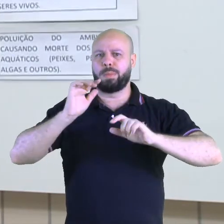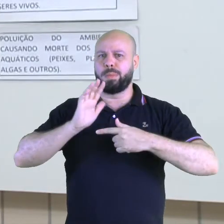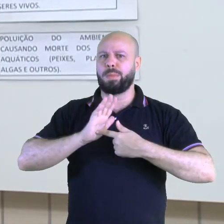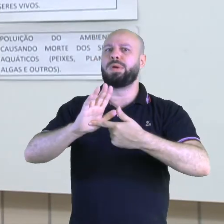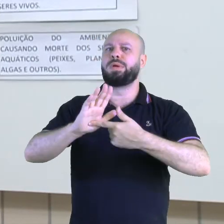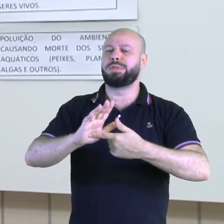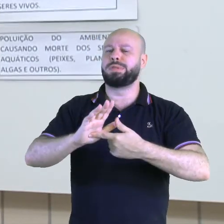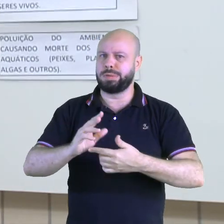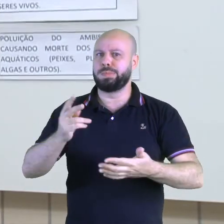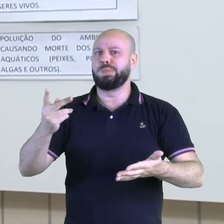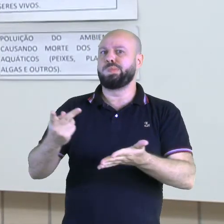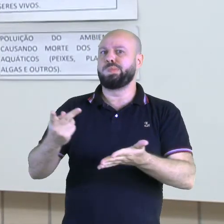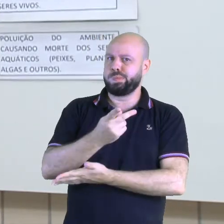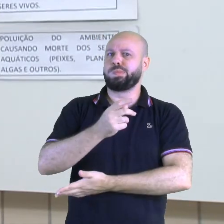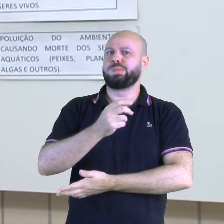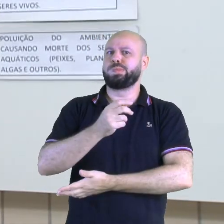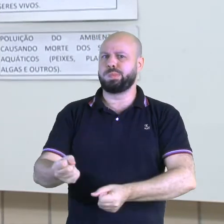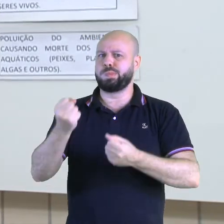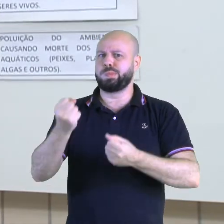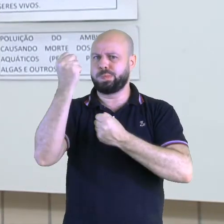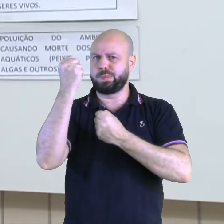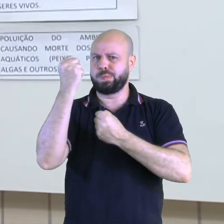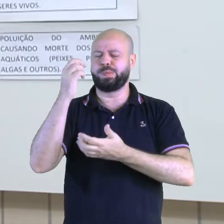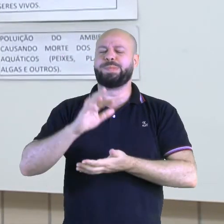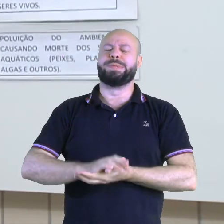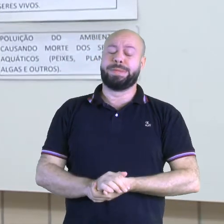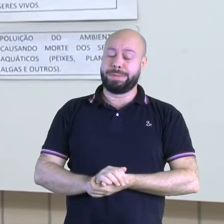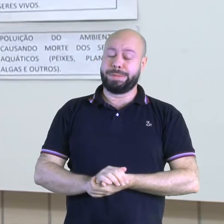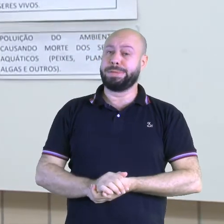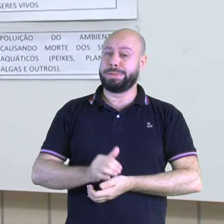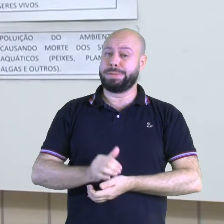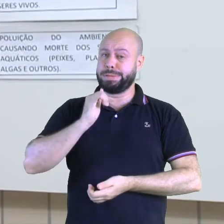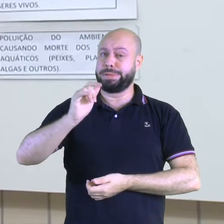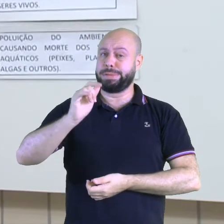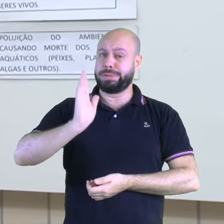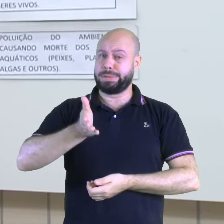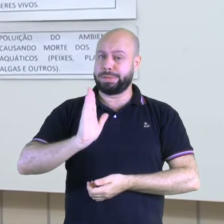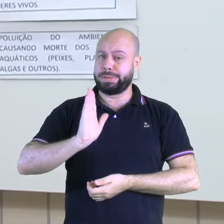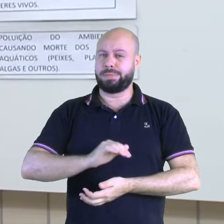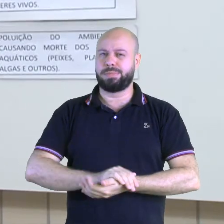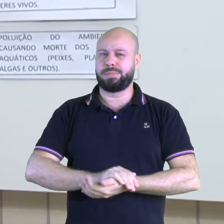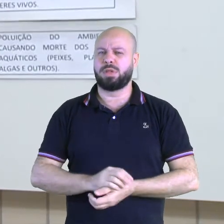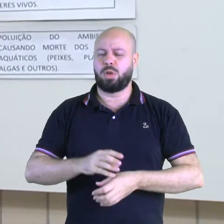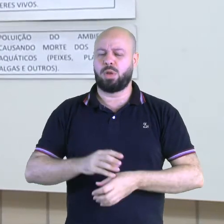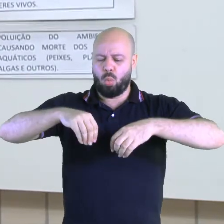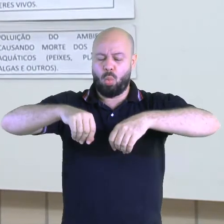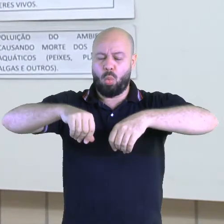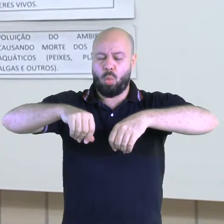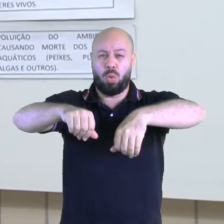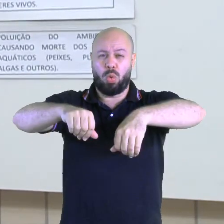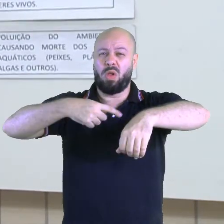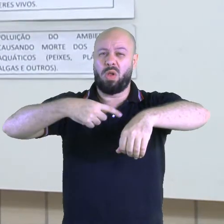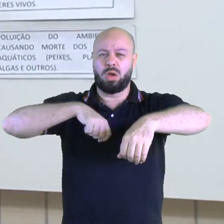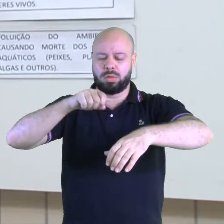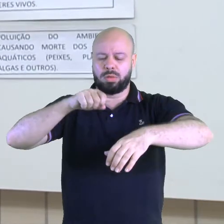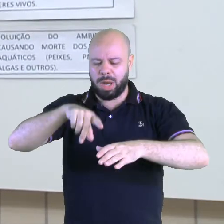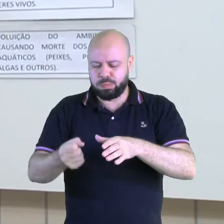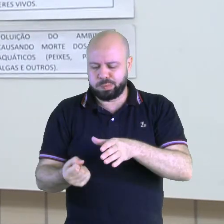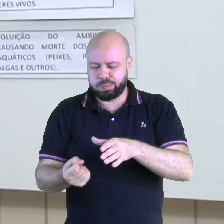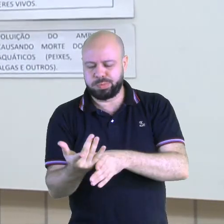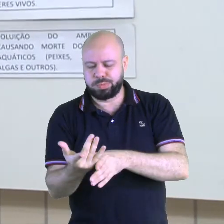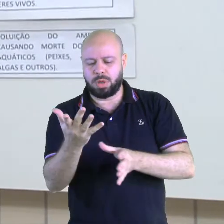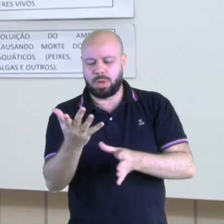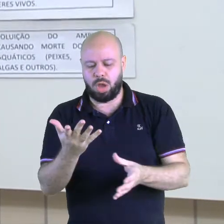consequências e consequências graves. Como eu já falei pra você. Do solo é que vem todo o nosso alimento. E se já vem esse